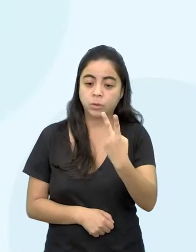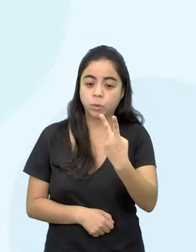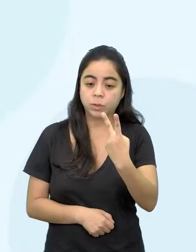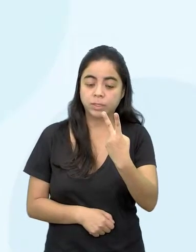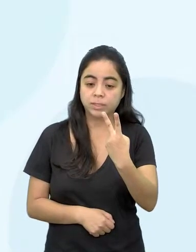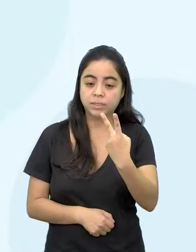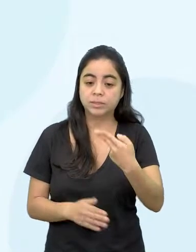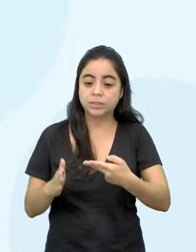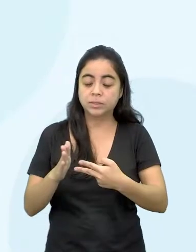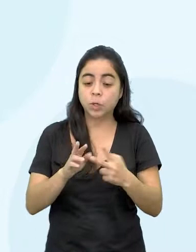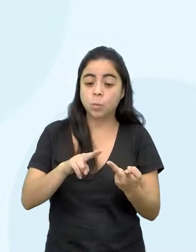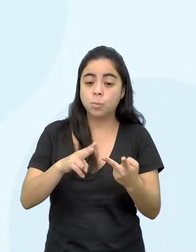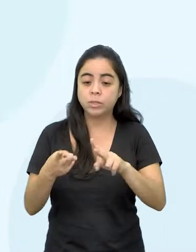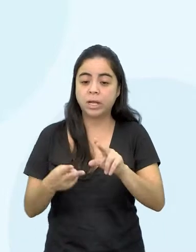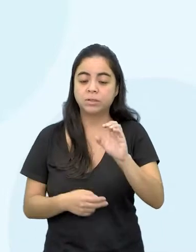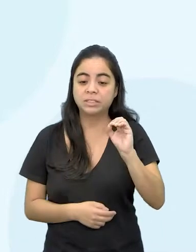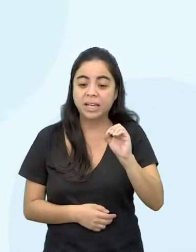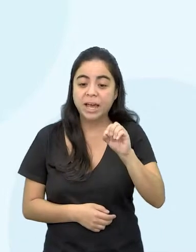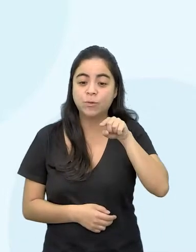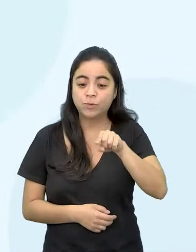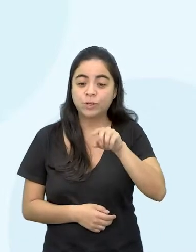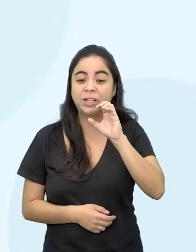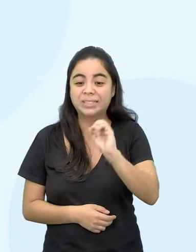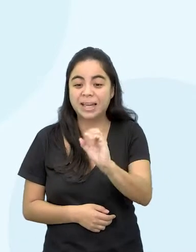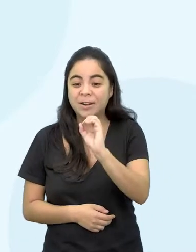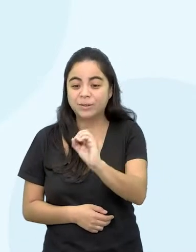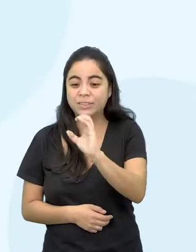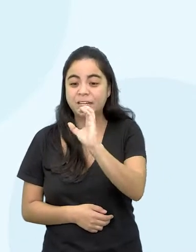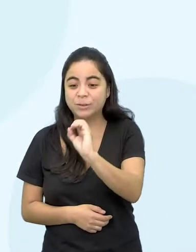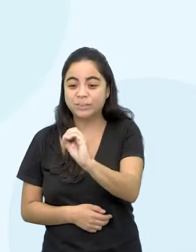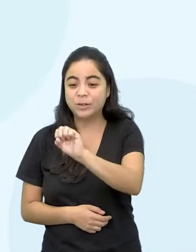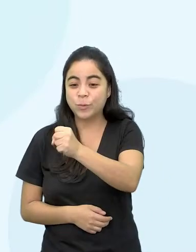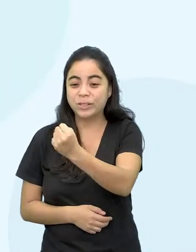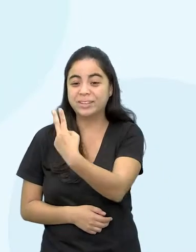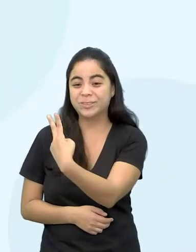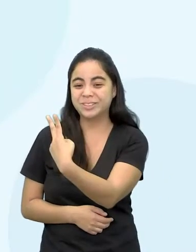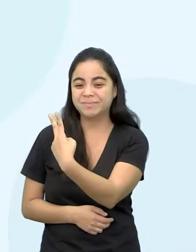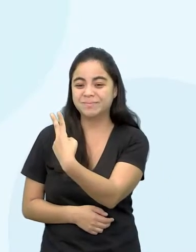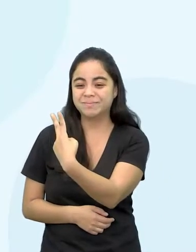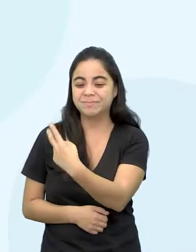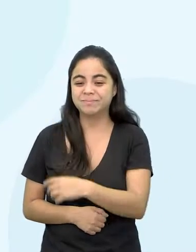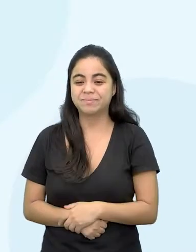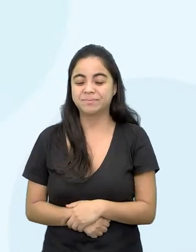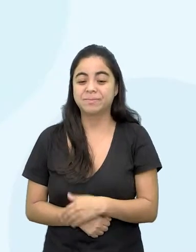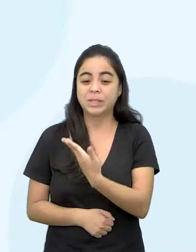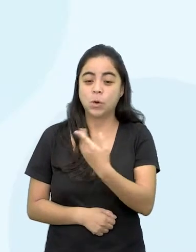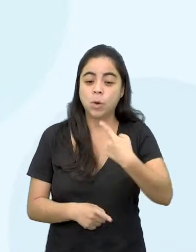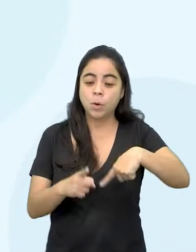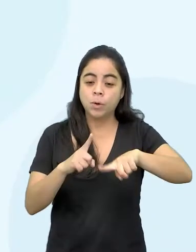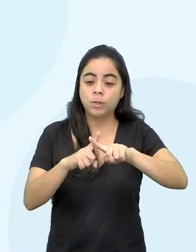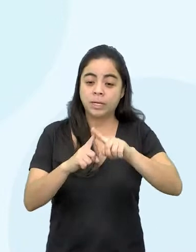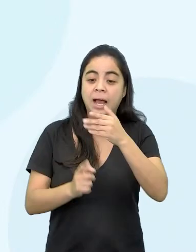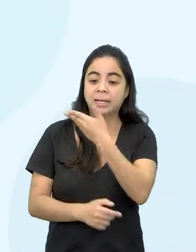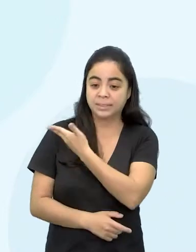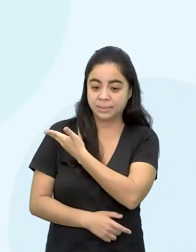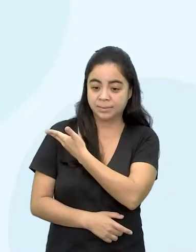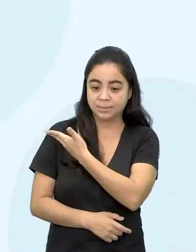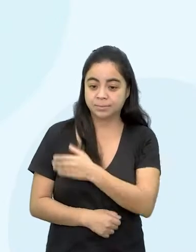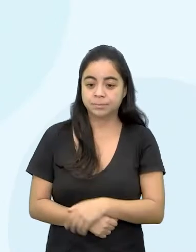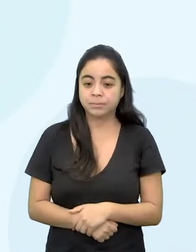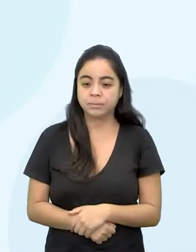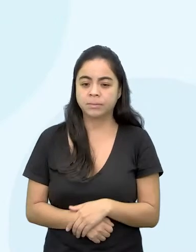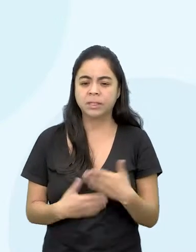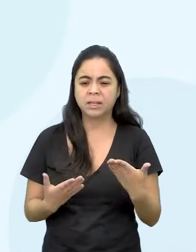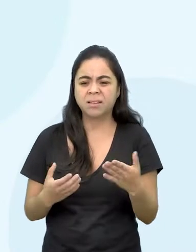,000082. A gente vai multiplicar por isso. E aí a gente